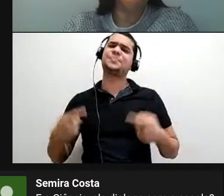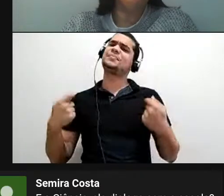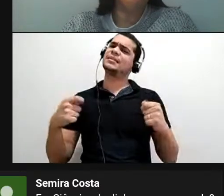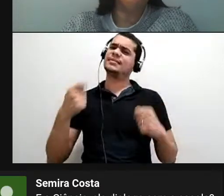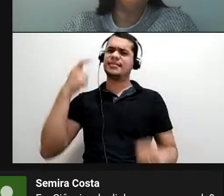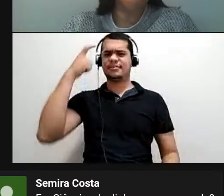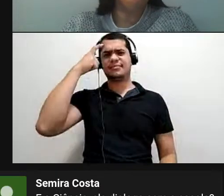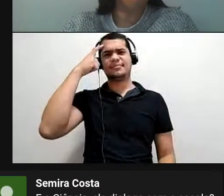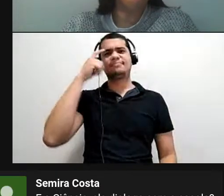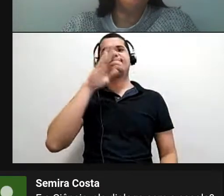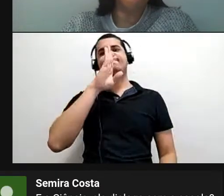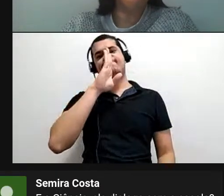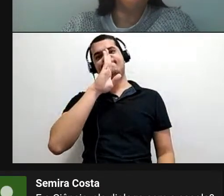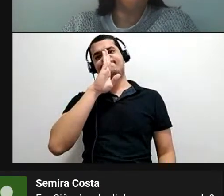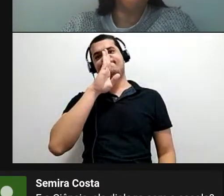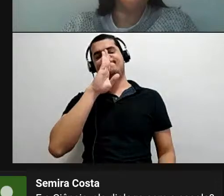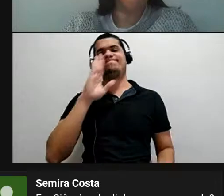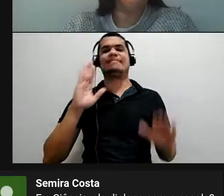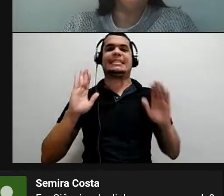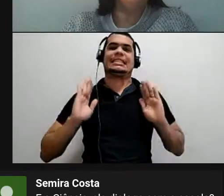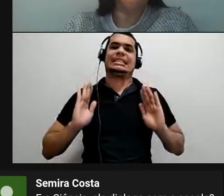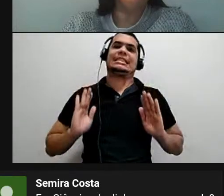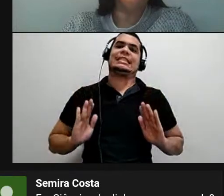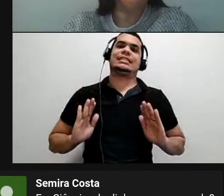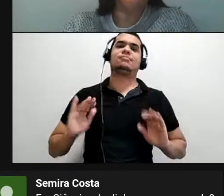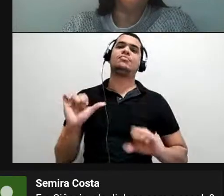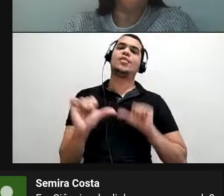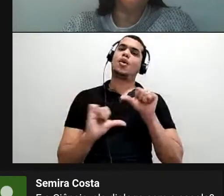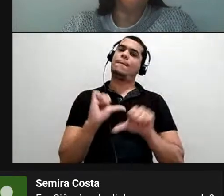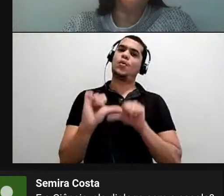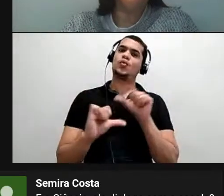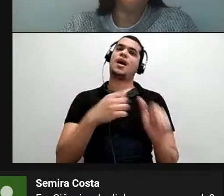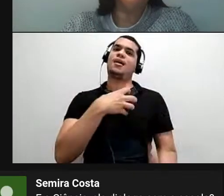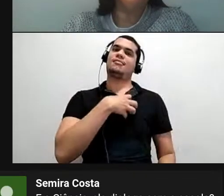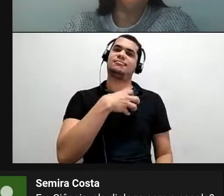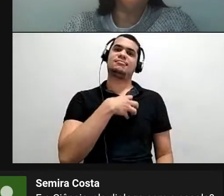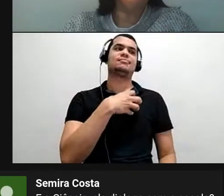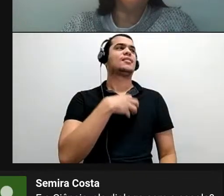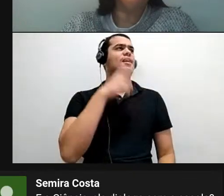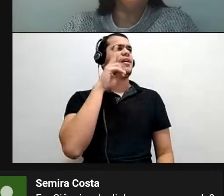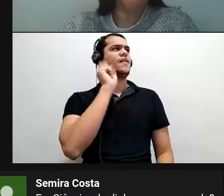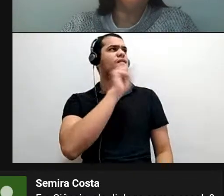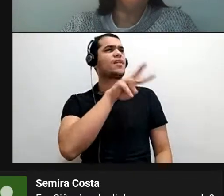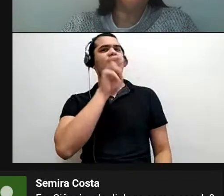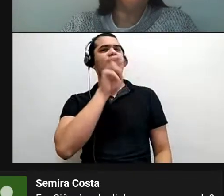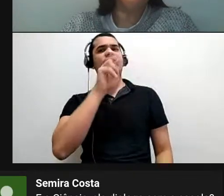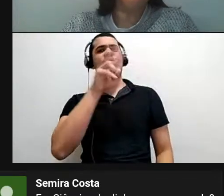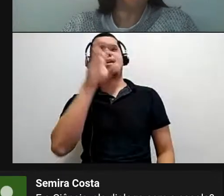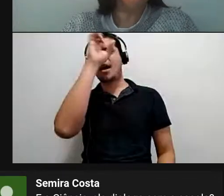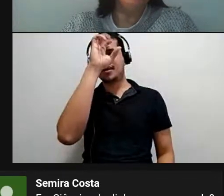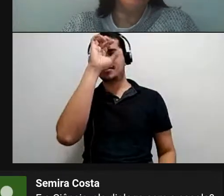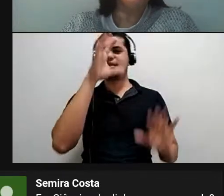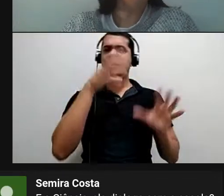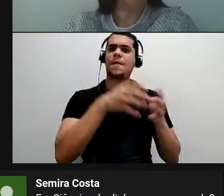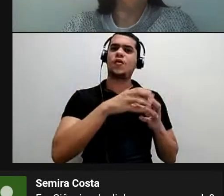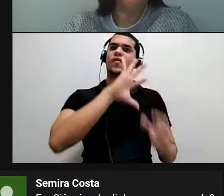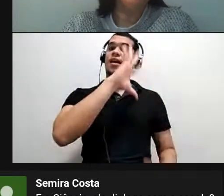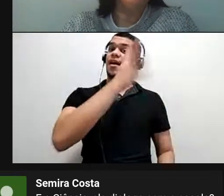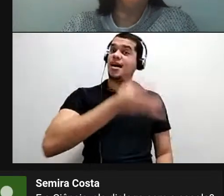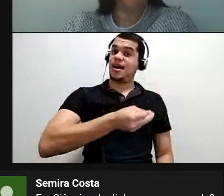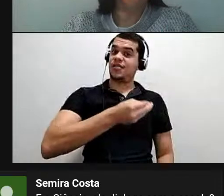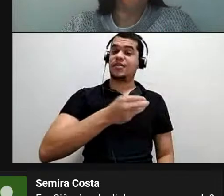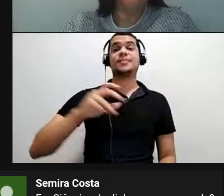a bola, né? Um pouquinho e começar a rever com os outros povos, né? Os povos africanos, os povos indígenas, enfim.